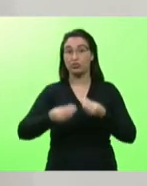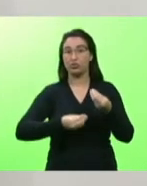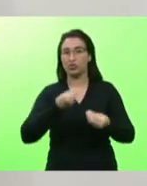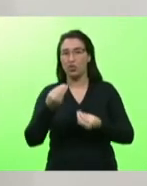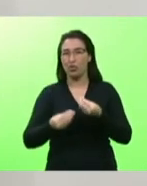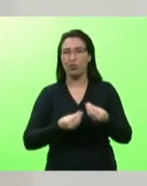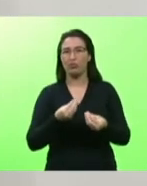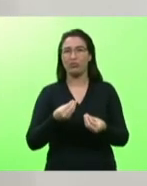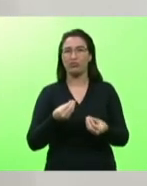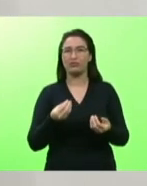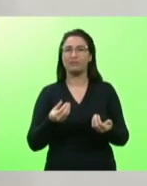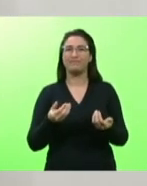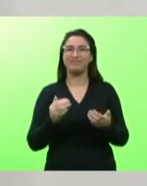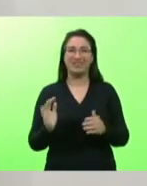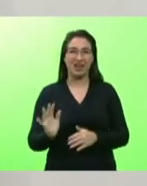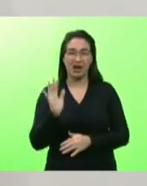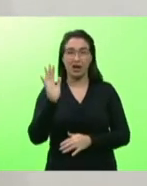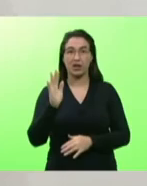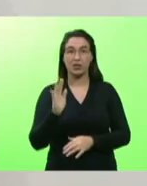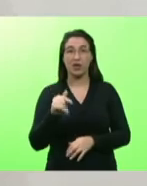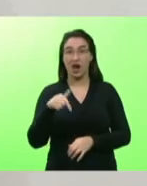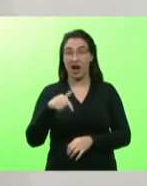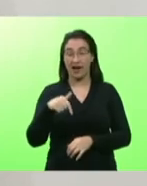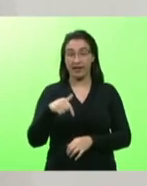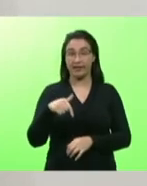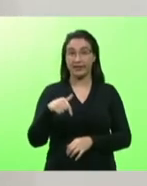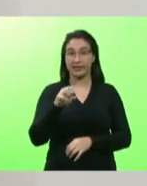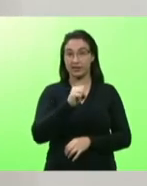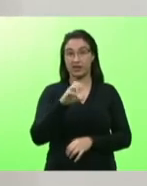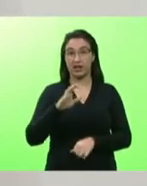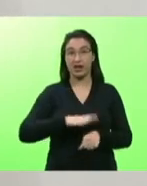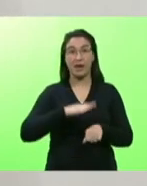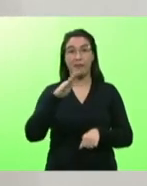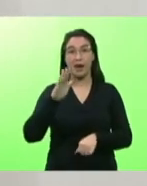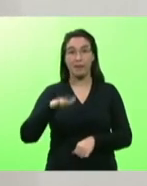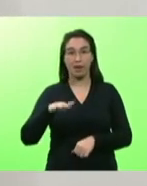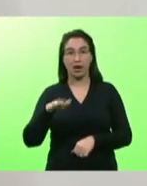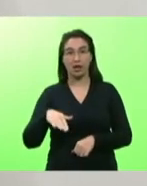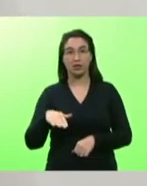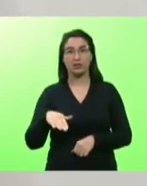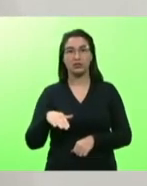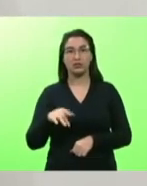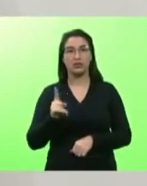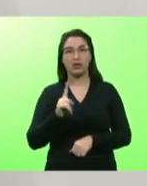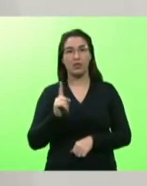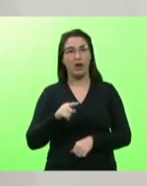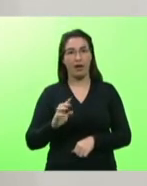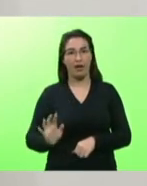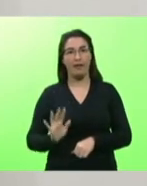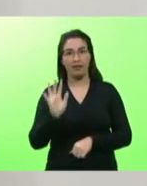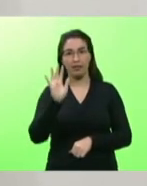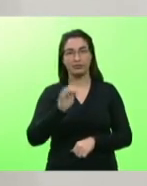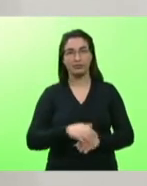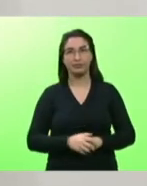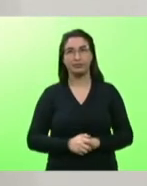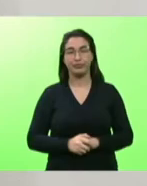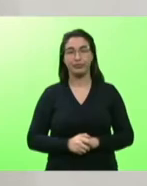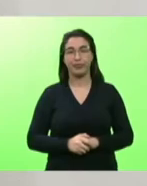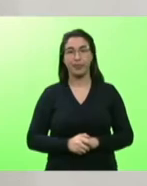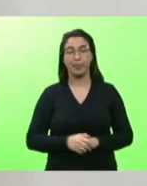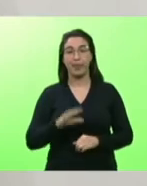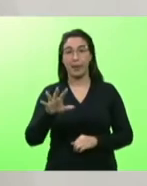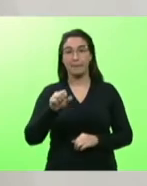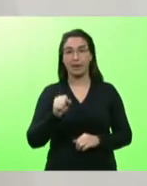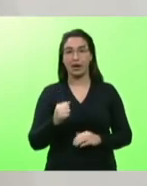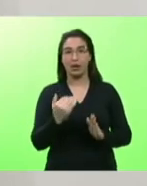mas Santa Catarina é uma das mais baratas tarifas do Brasil é muito caro muito caro daí você pega um plano de internet